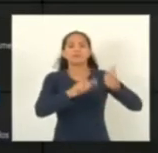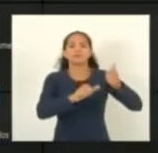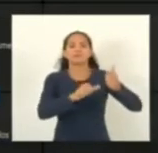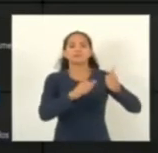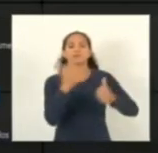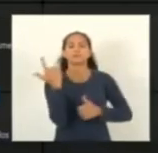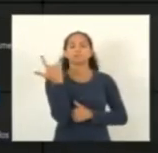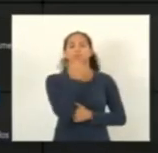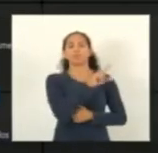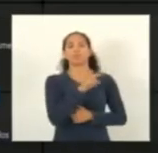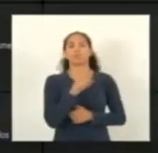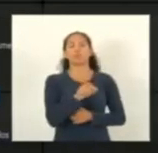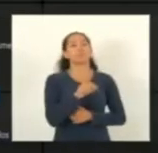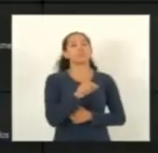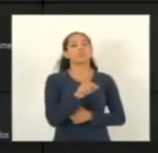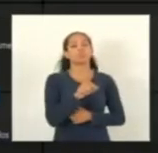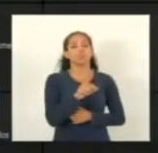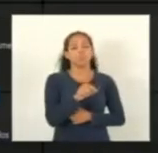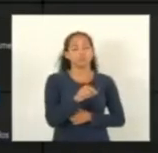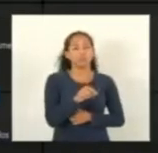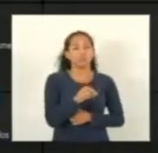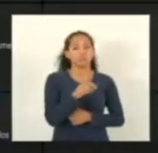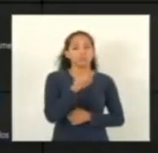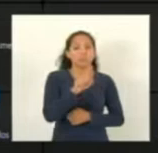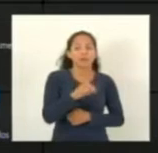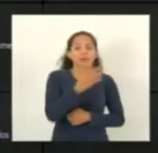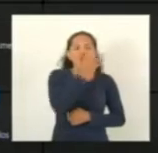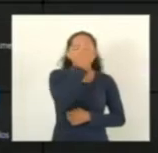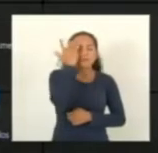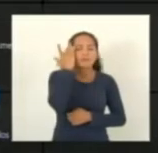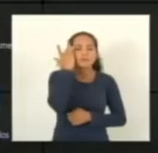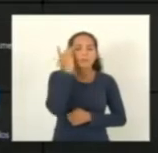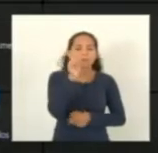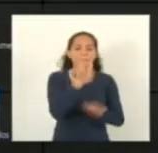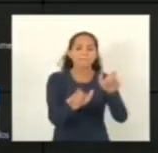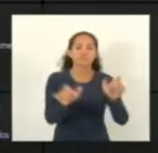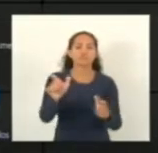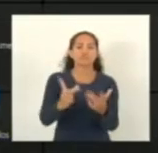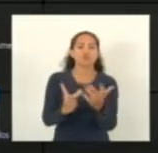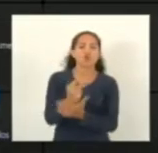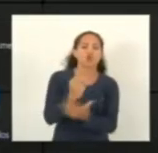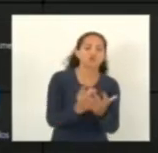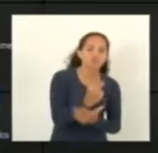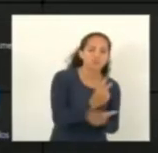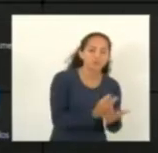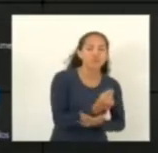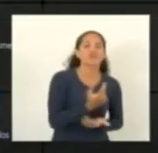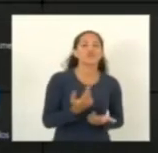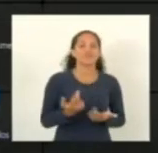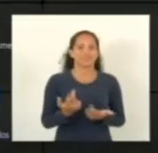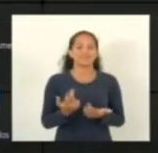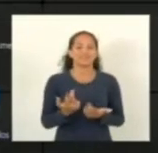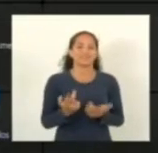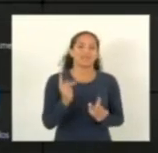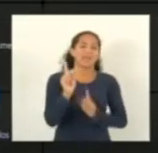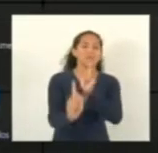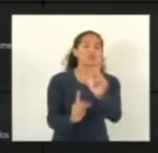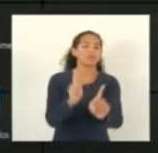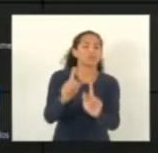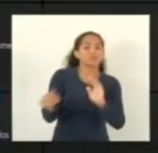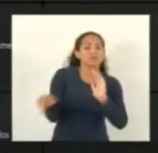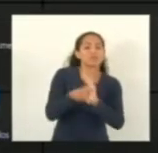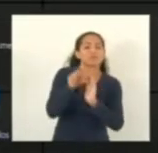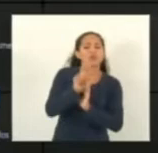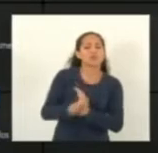consumidores, nesse caso específico, que é a população que usa